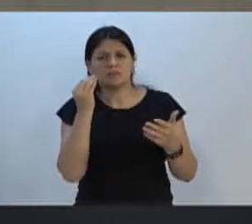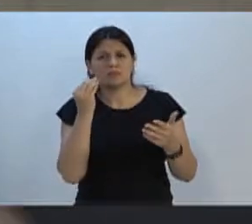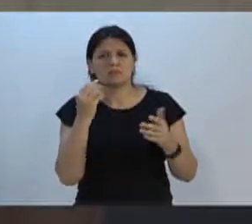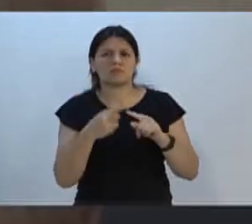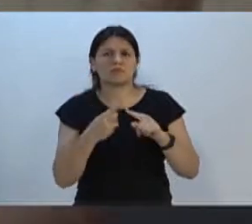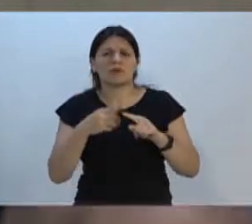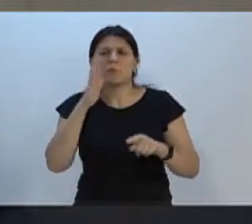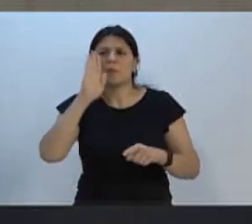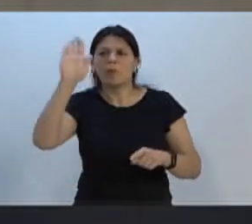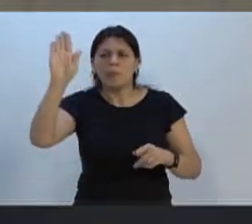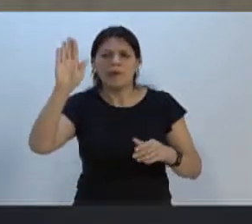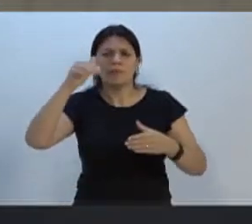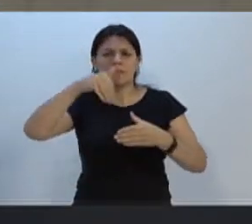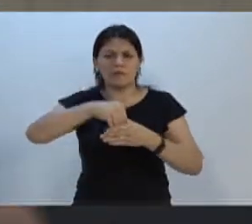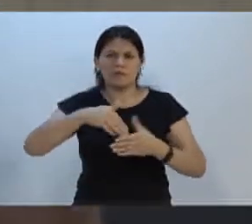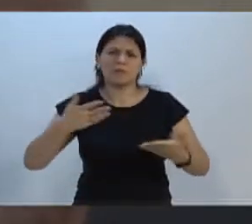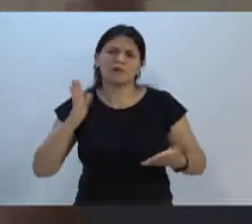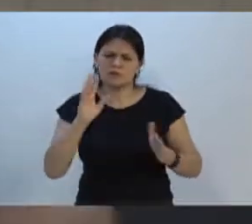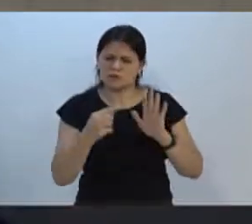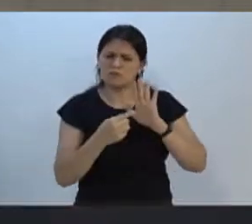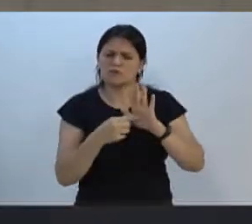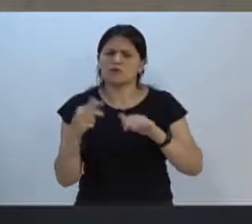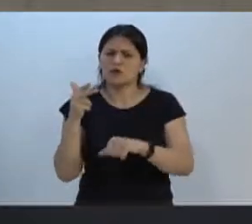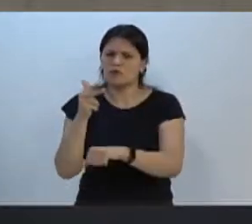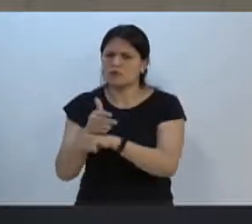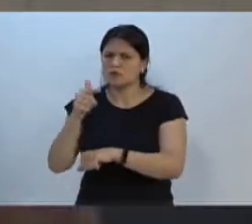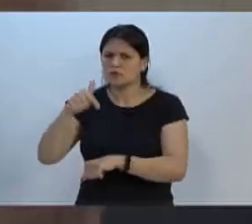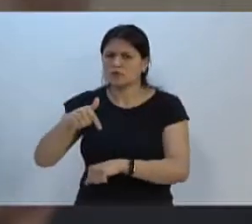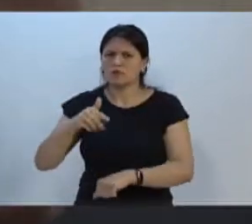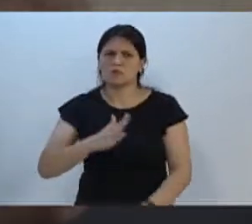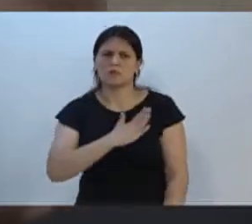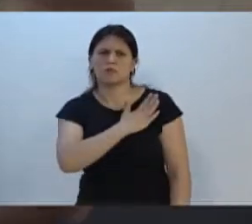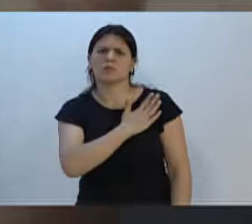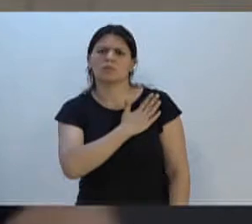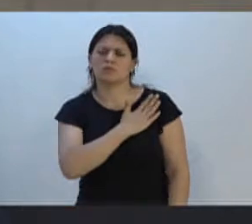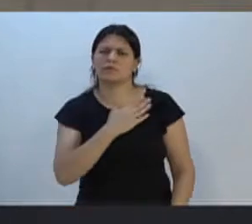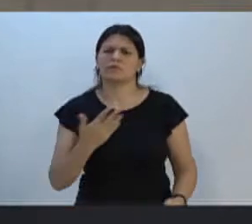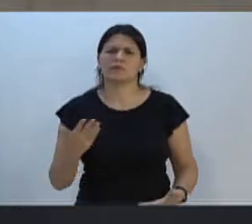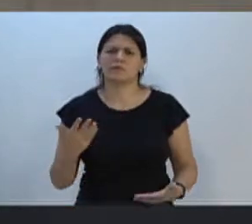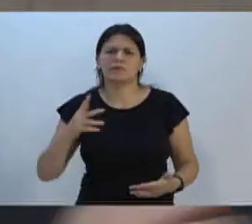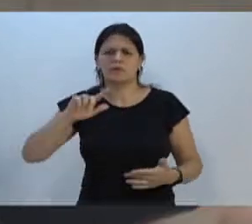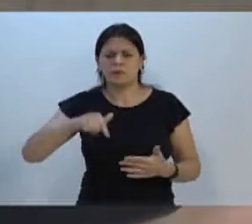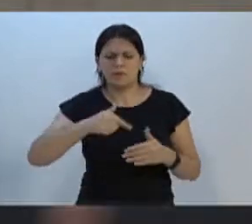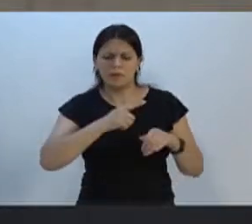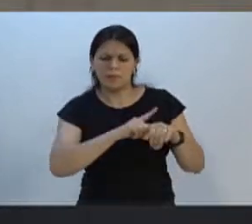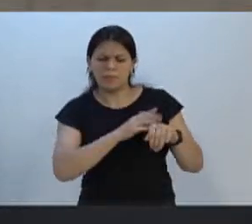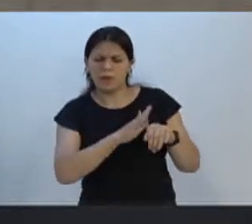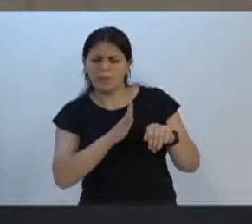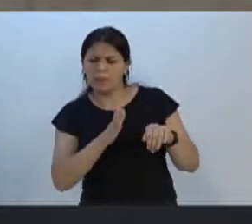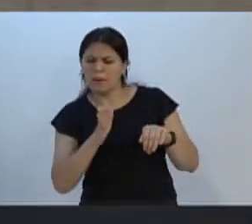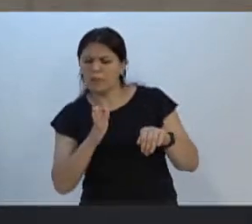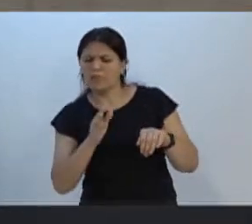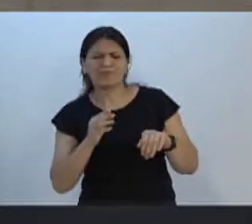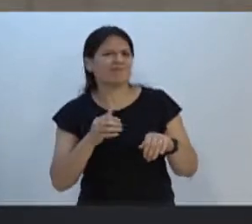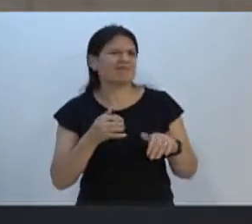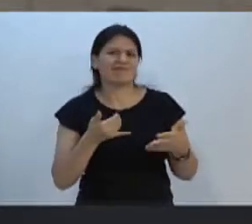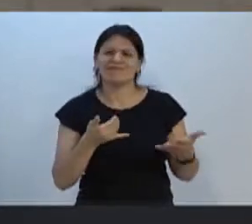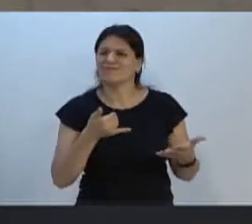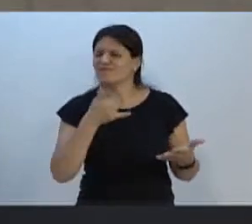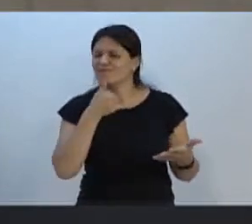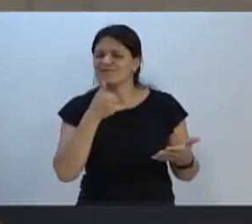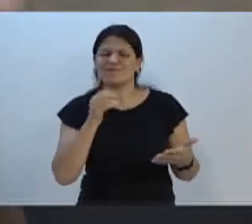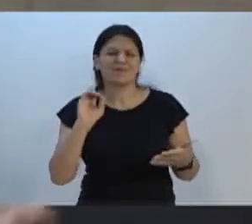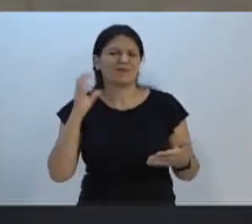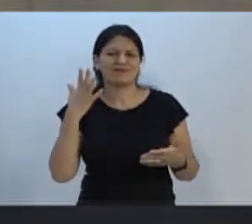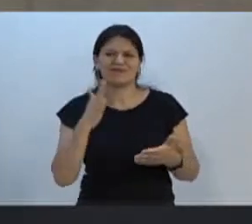de campanha, eu já mostrei vídeos aqui do ex-prefeito Napoleão, e aí veio, veio, veio, o tempo passa, e, infelizmente, nem sequer desobstruiu aquela